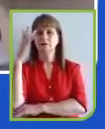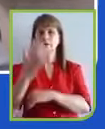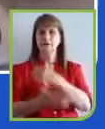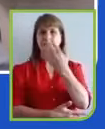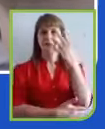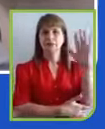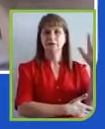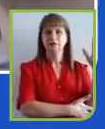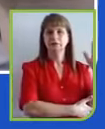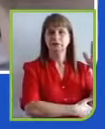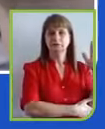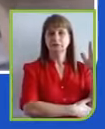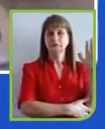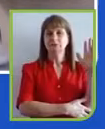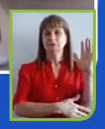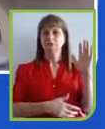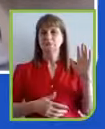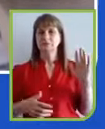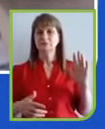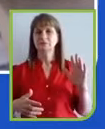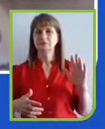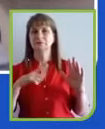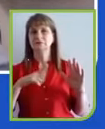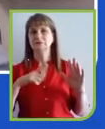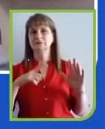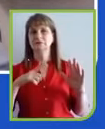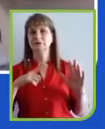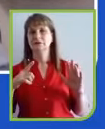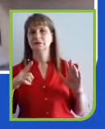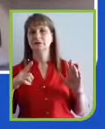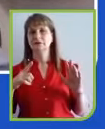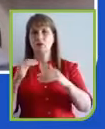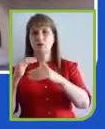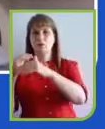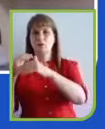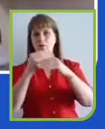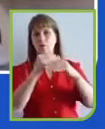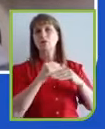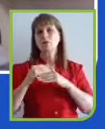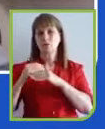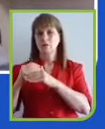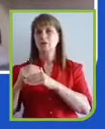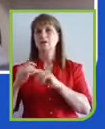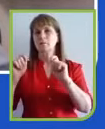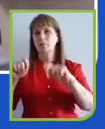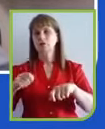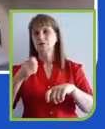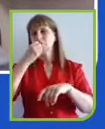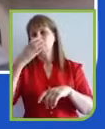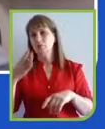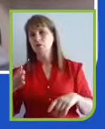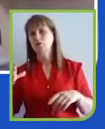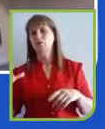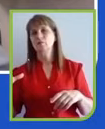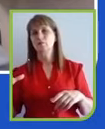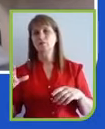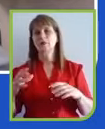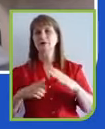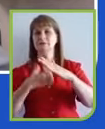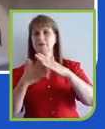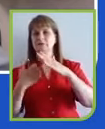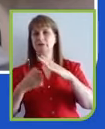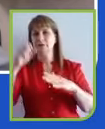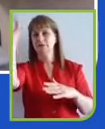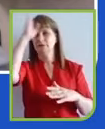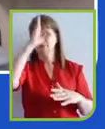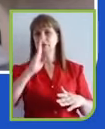mostrava assim, olha, e tem algo em comum que pode ser bom para as organizações, para as empresas. Eu acredito que cada vez mais, no mundo de